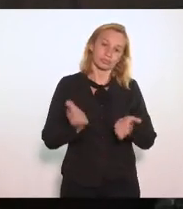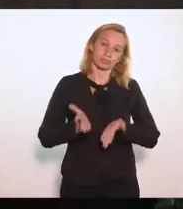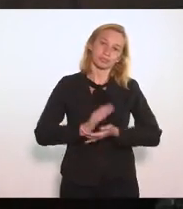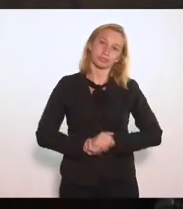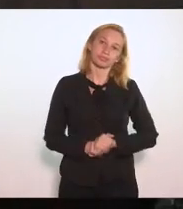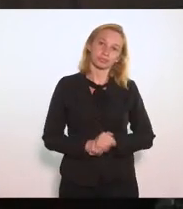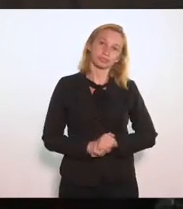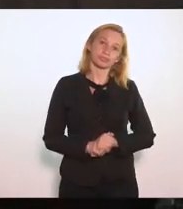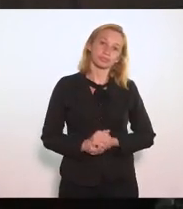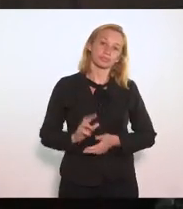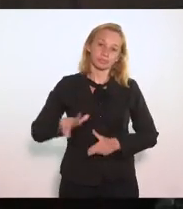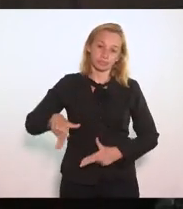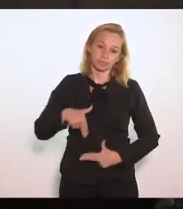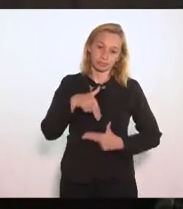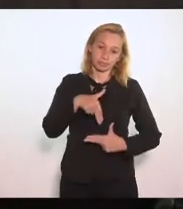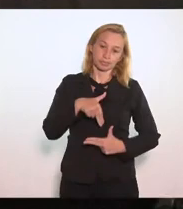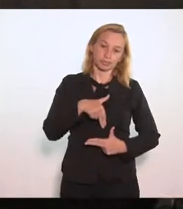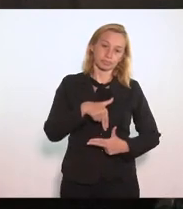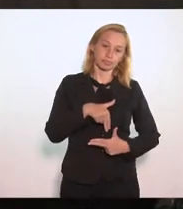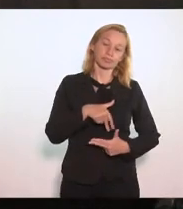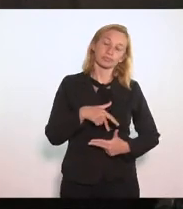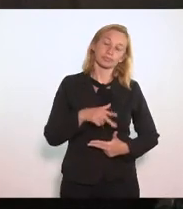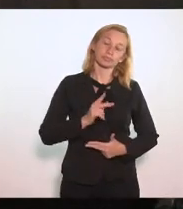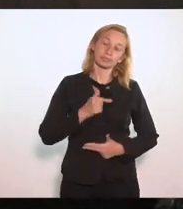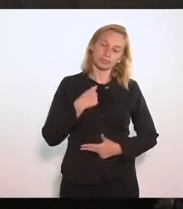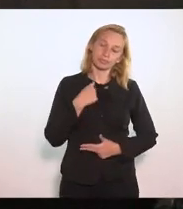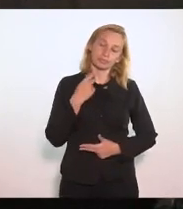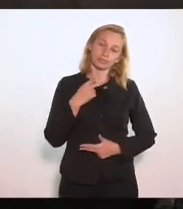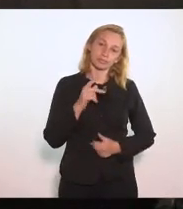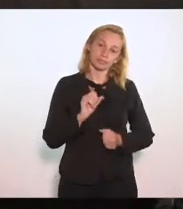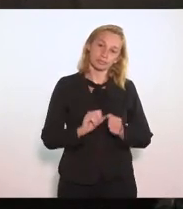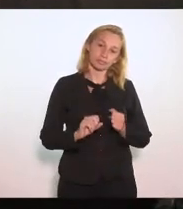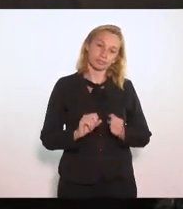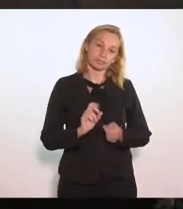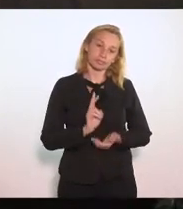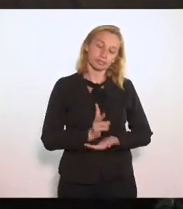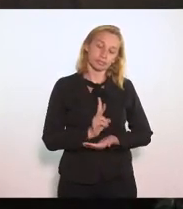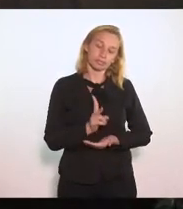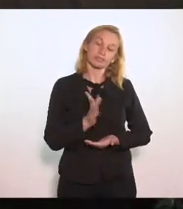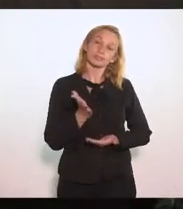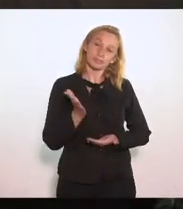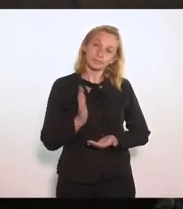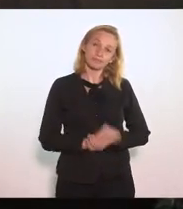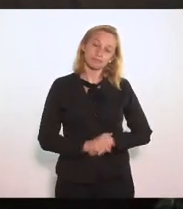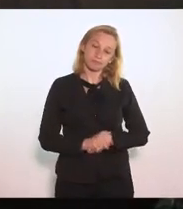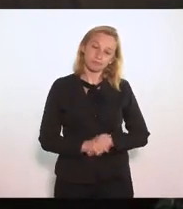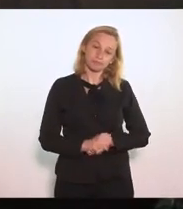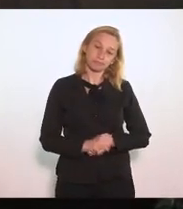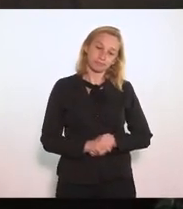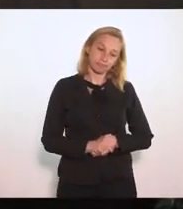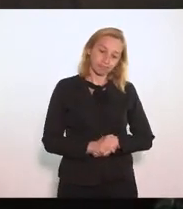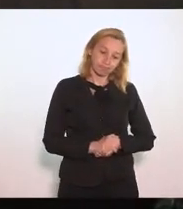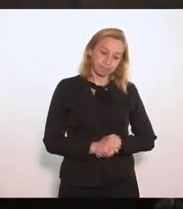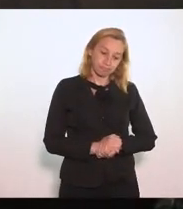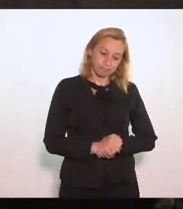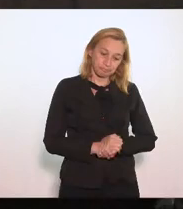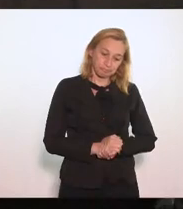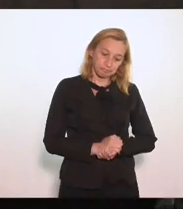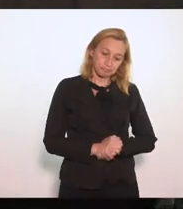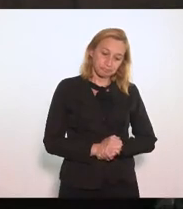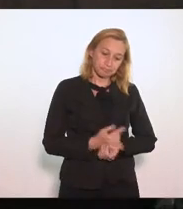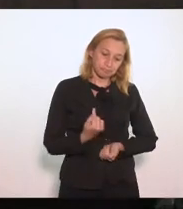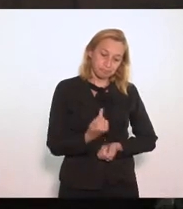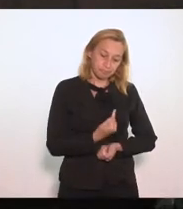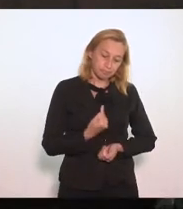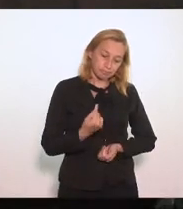Assumo Esta tribuna Como faço Praticamente Diariamente Durante As nossas